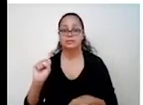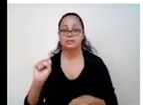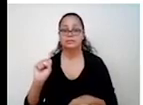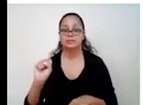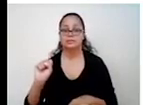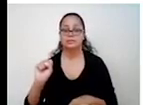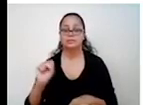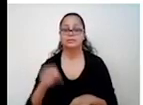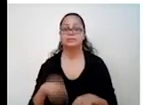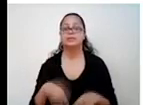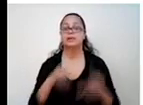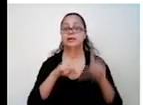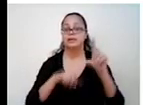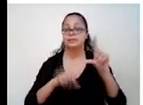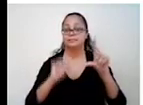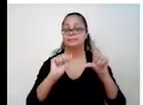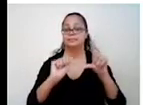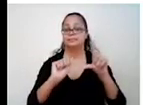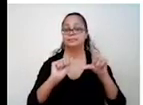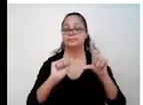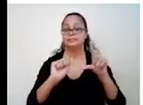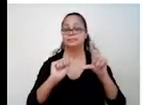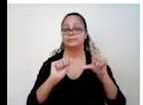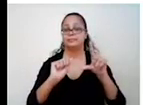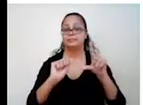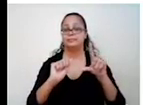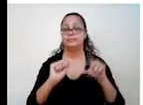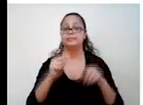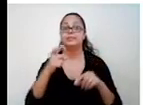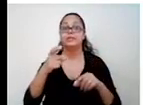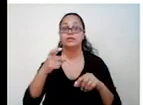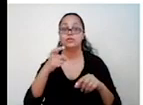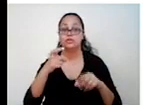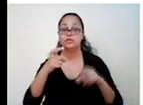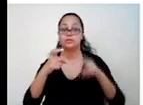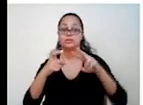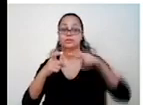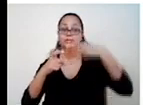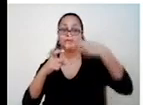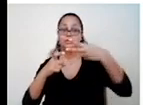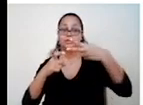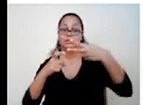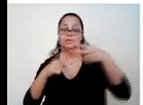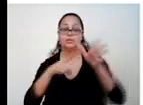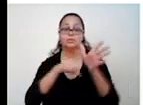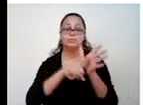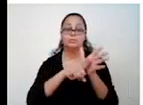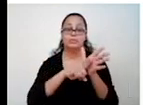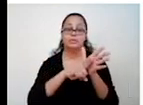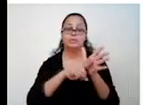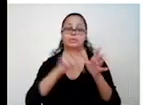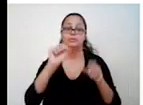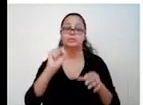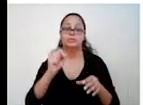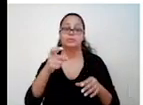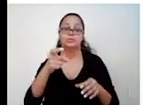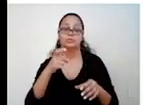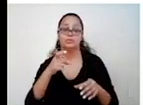Então, aqui nós temos o que tem a, né? É x² menos 8x mais 15, é igual a zero.